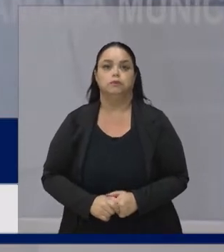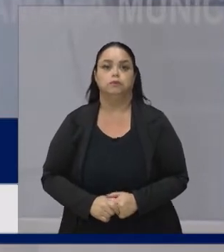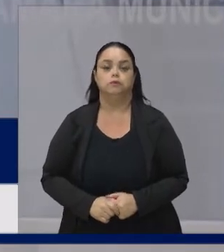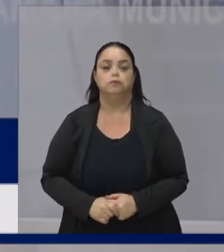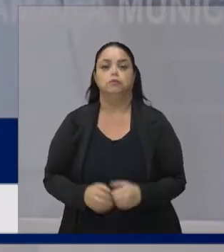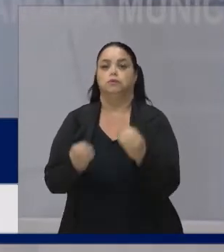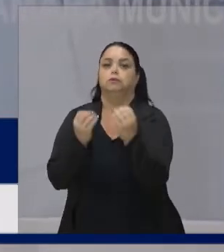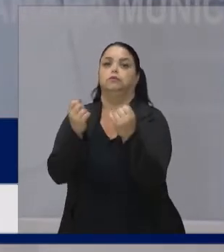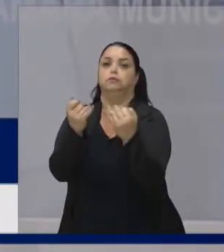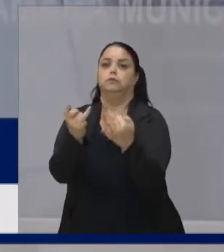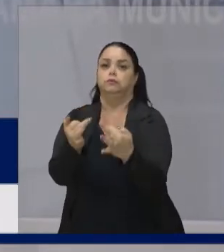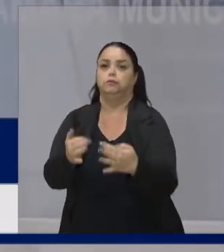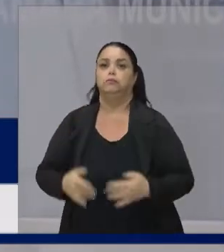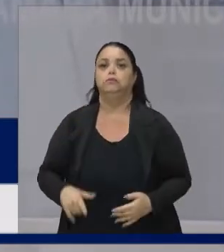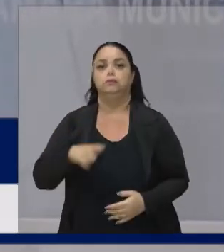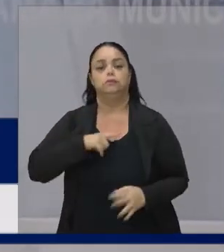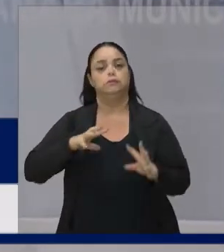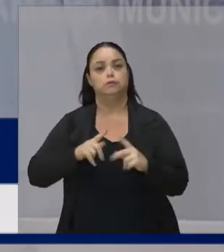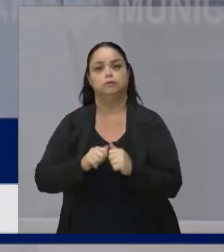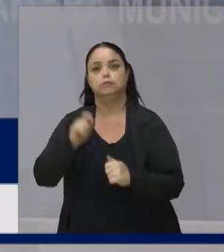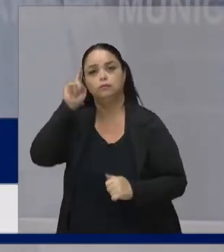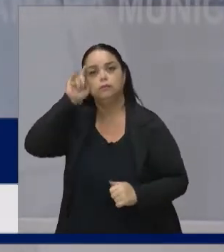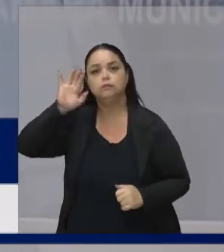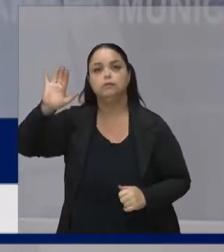Como eu falei Todos nós temos sonhos